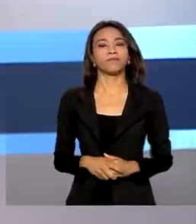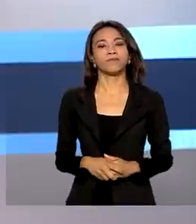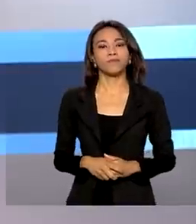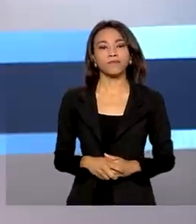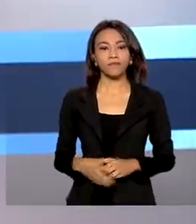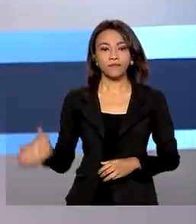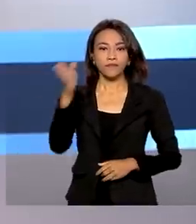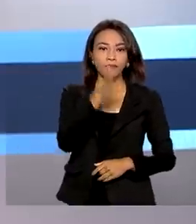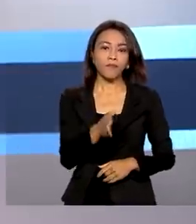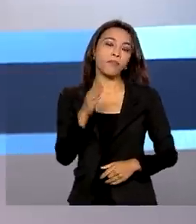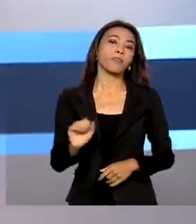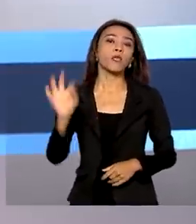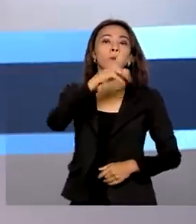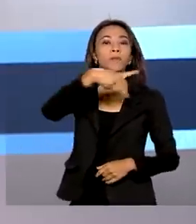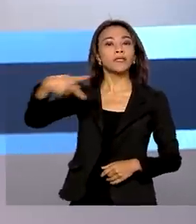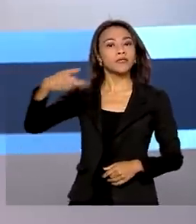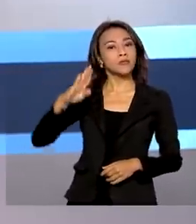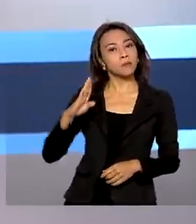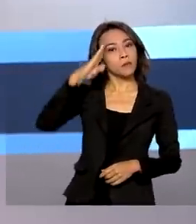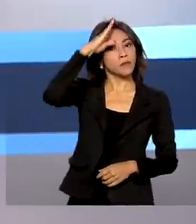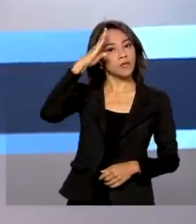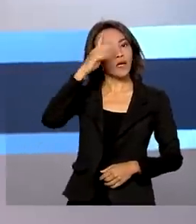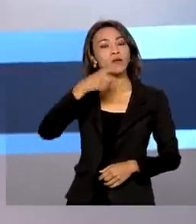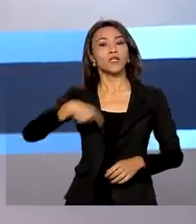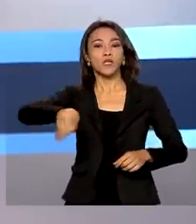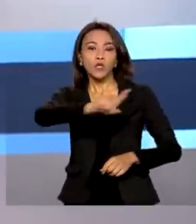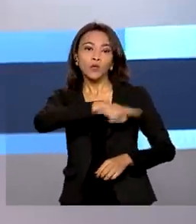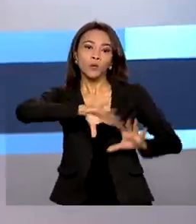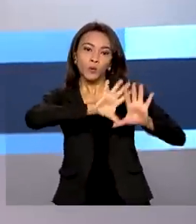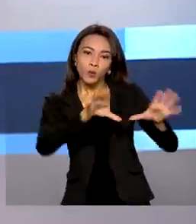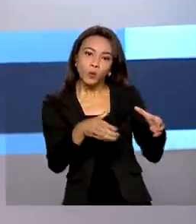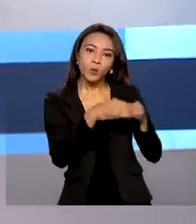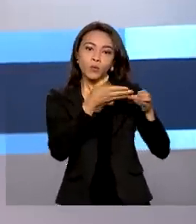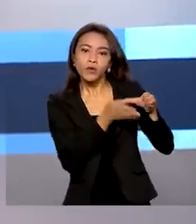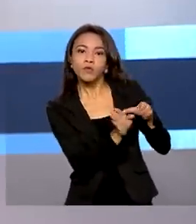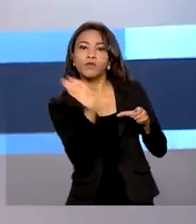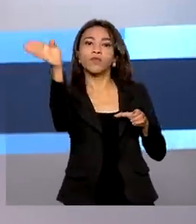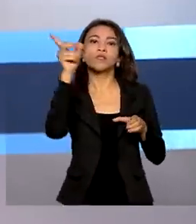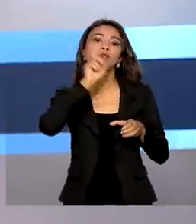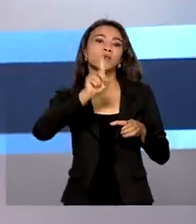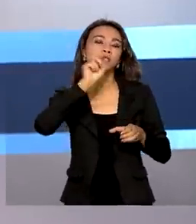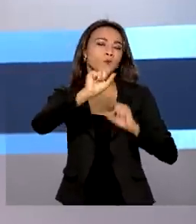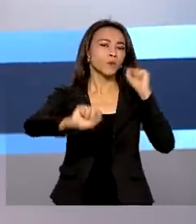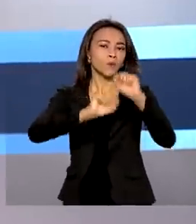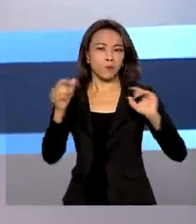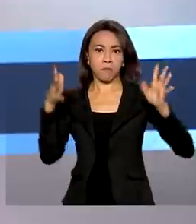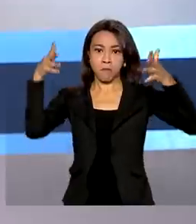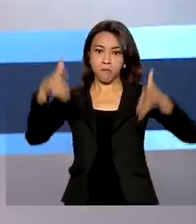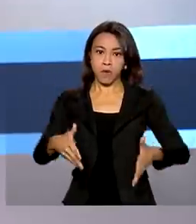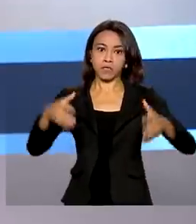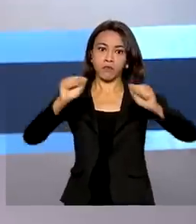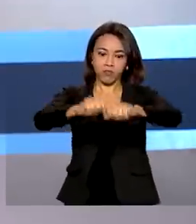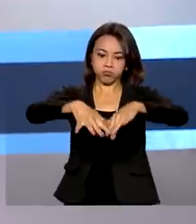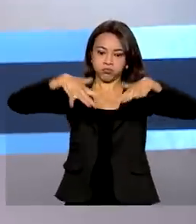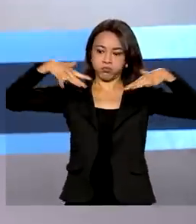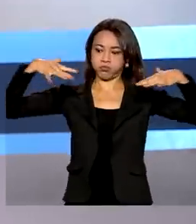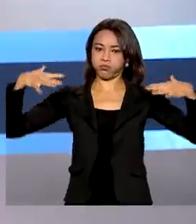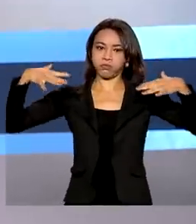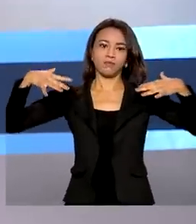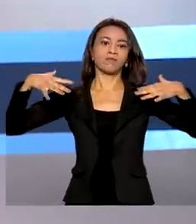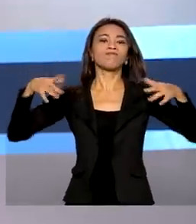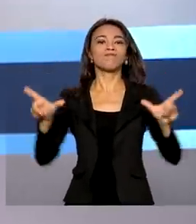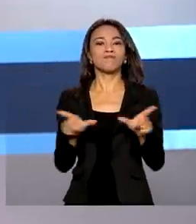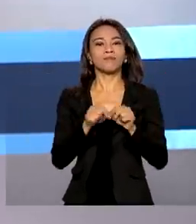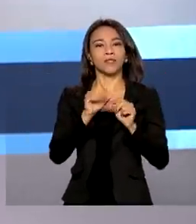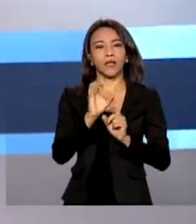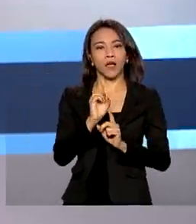O presidente Jair Bolsonaro e integrantes da comitiva que foi aos Estados Unidos para participar da Assembleia Geral da ONU farão